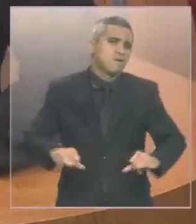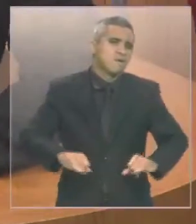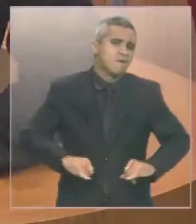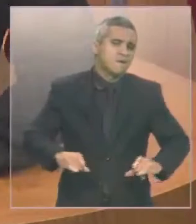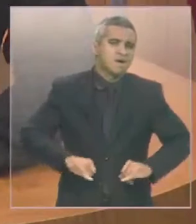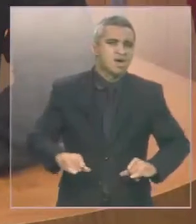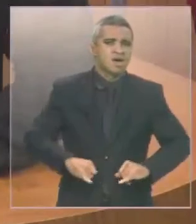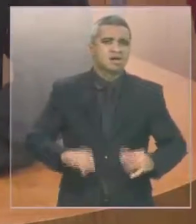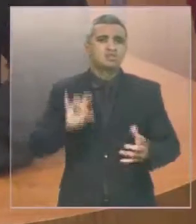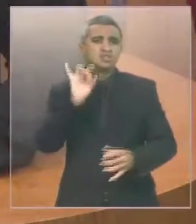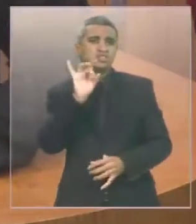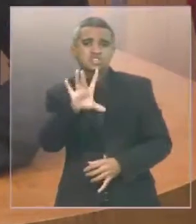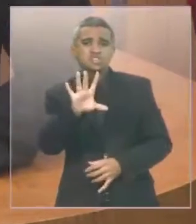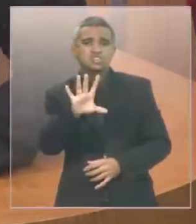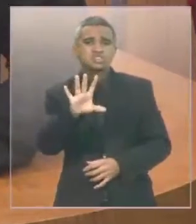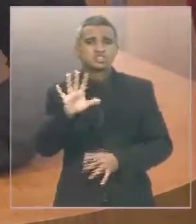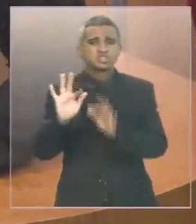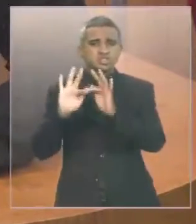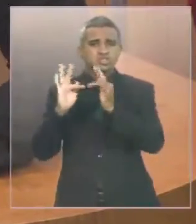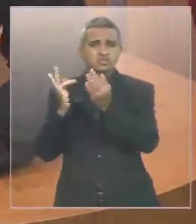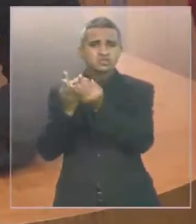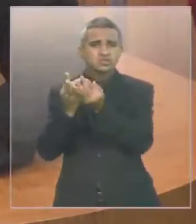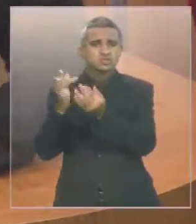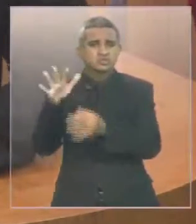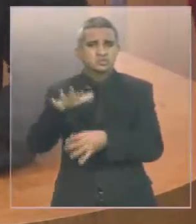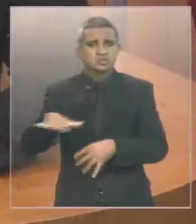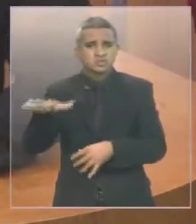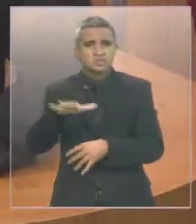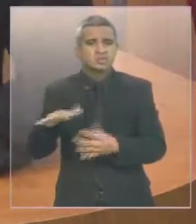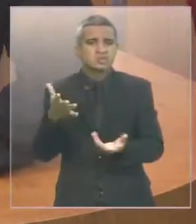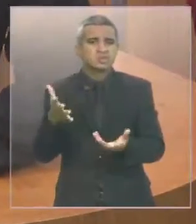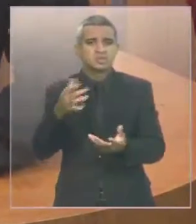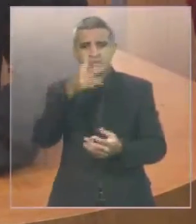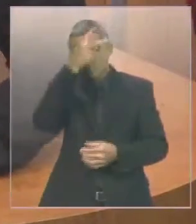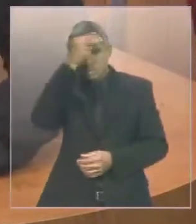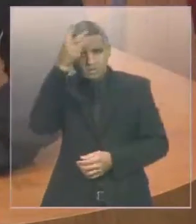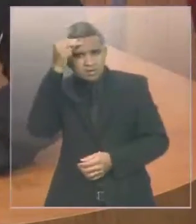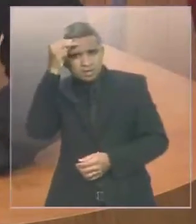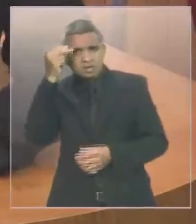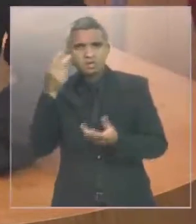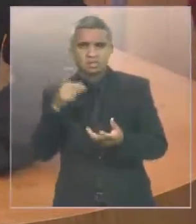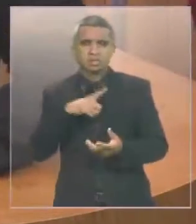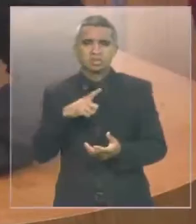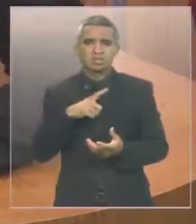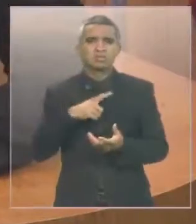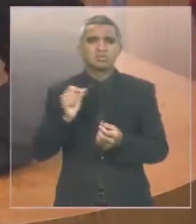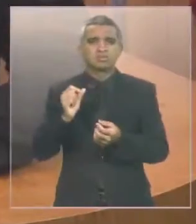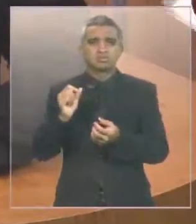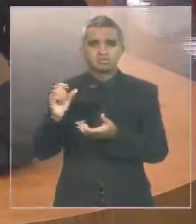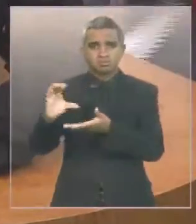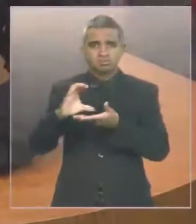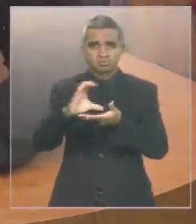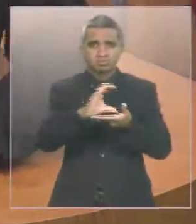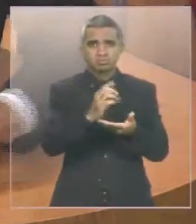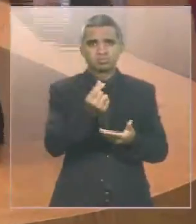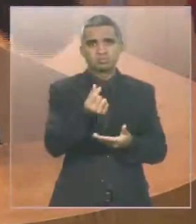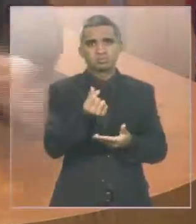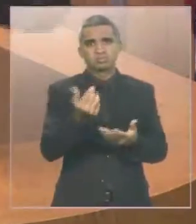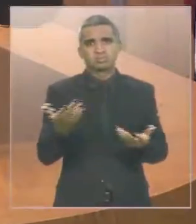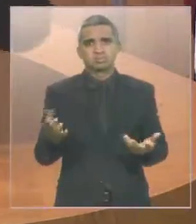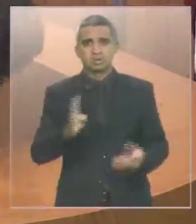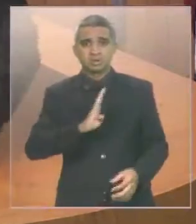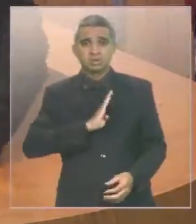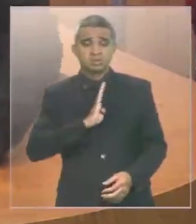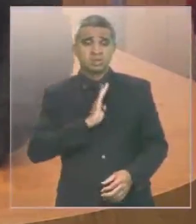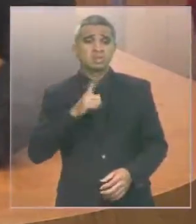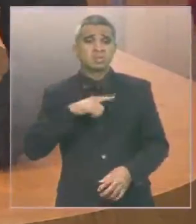que terminam tendo acesso aos bens da prefeitura sejam os parentes do senhor prefeito de Bacabal é uma cidade de mais